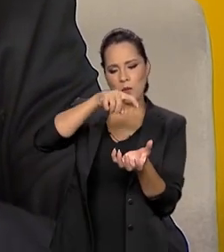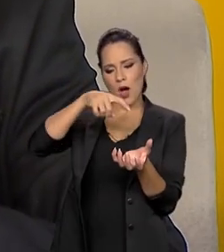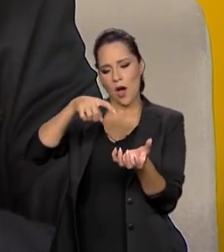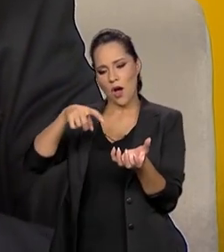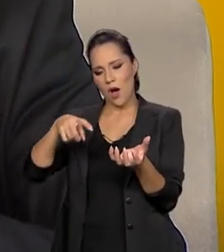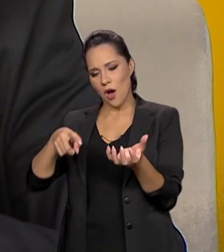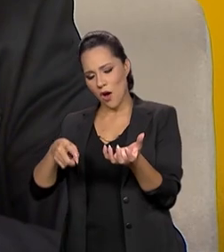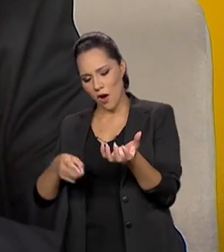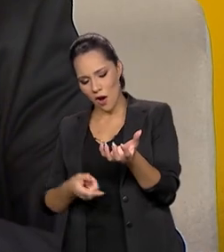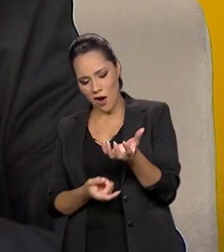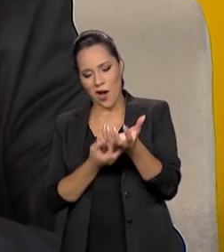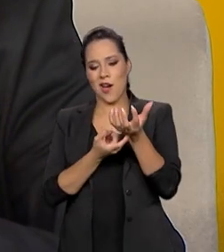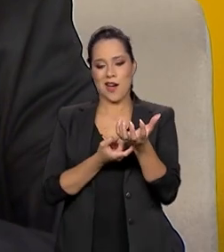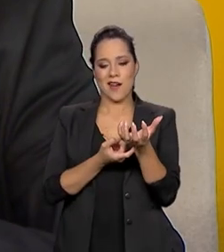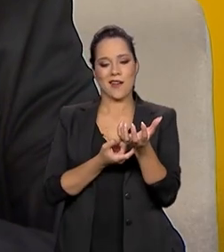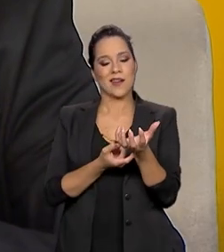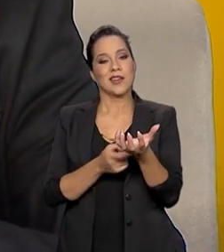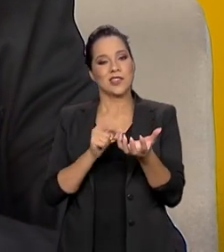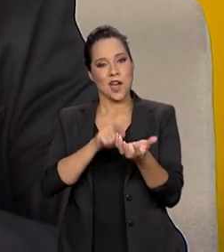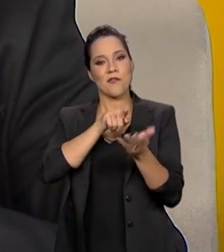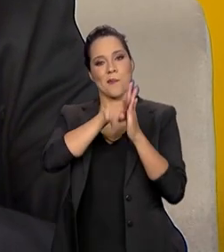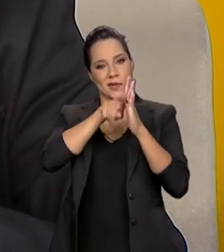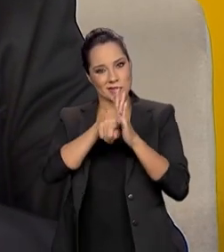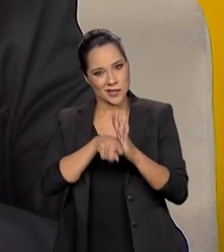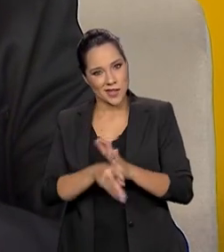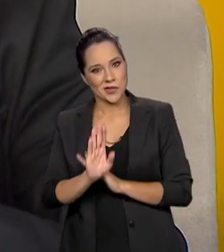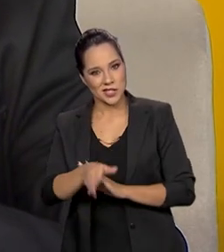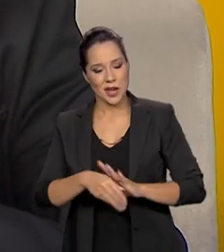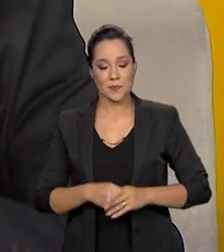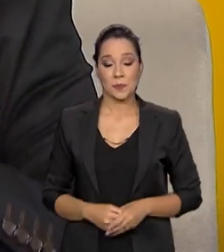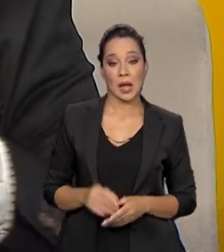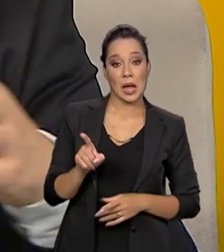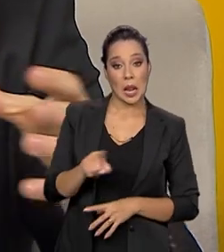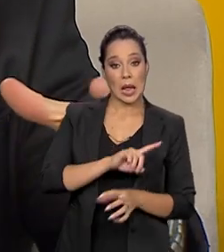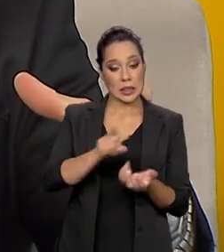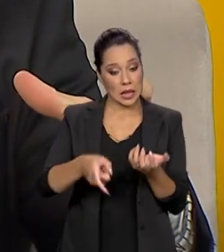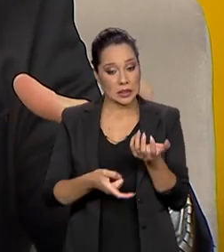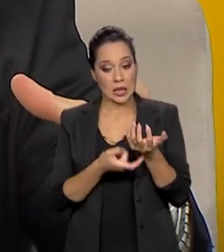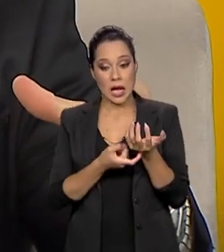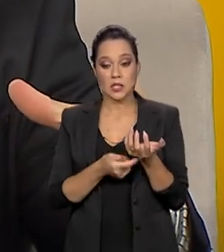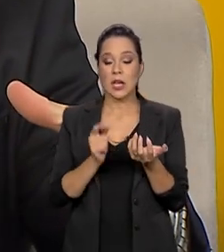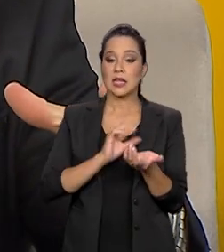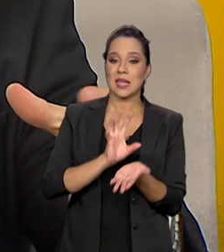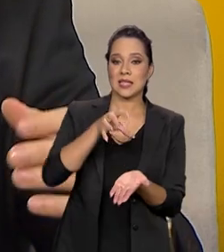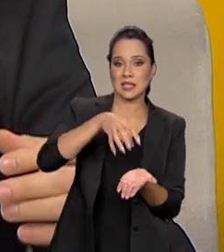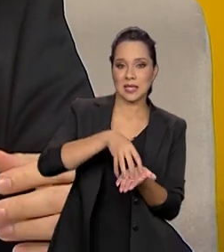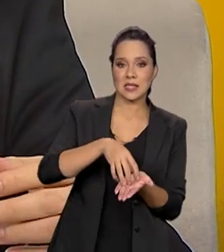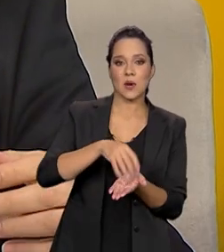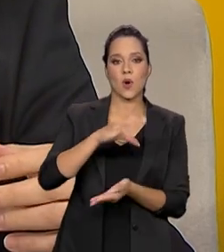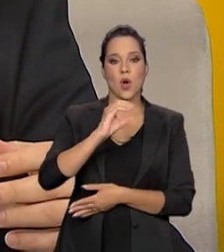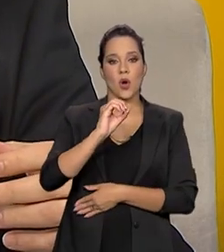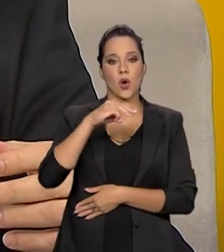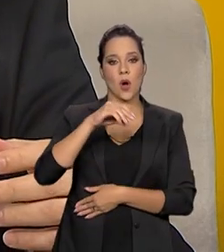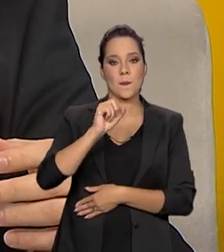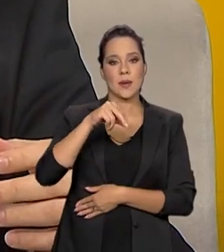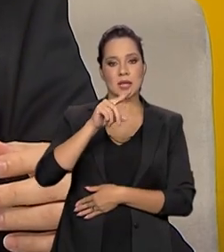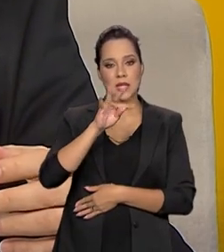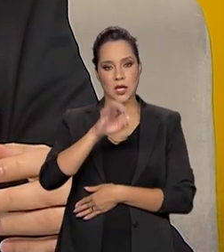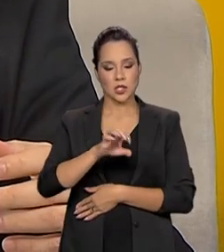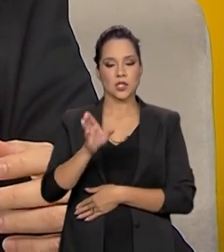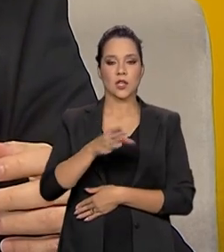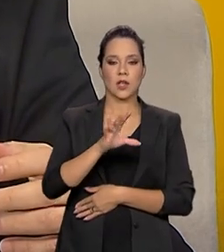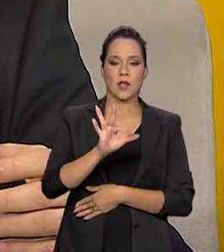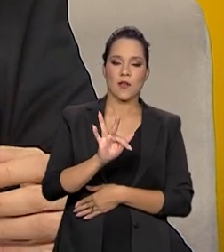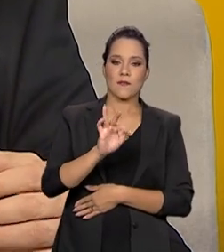até a Antártica, até chegar à Antártica. E na Antártica, nós temos a estação Comandante Ferraz, onde a gente faz a exploração